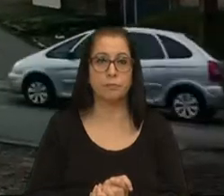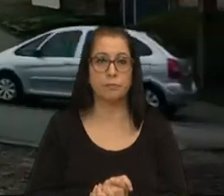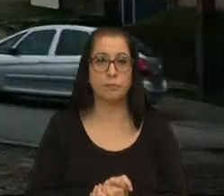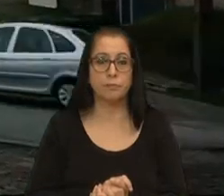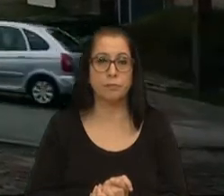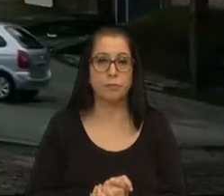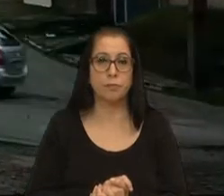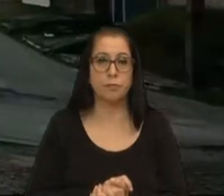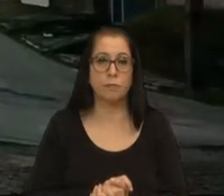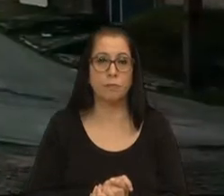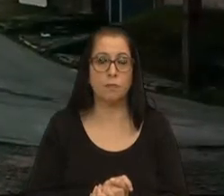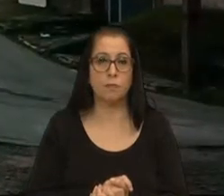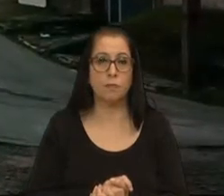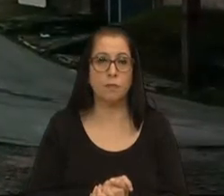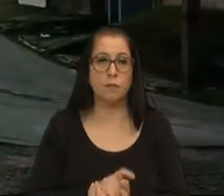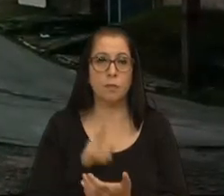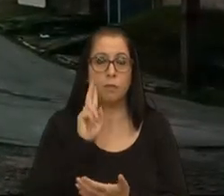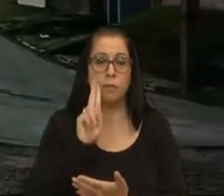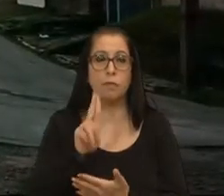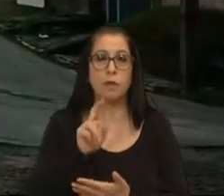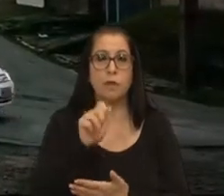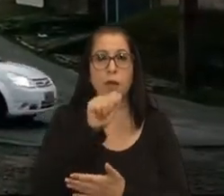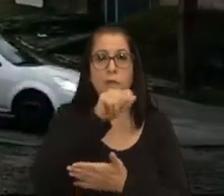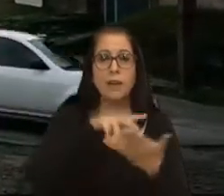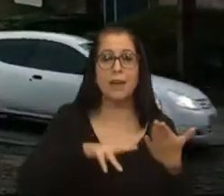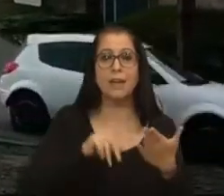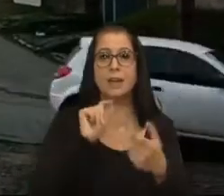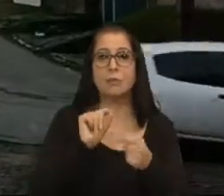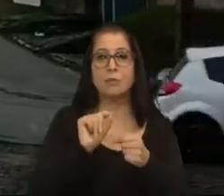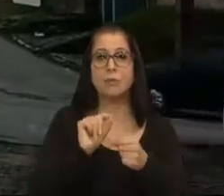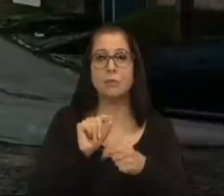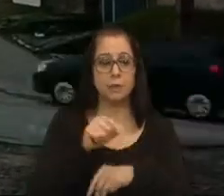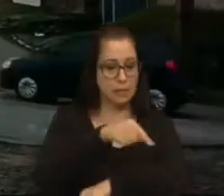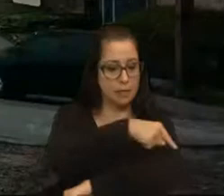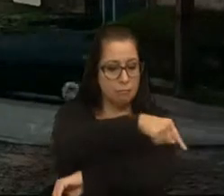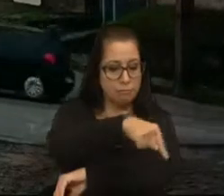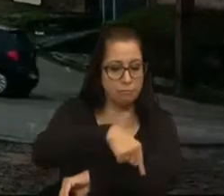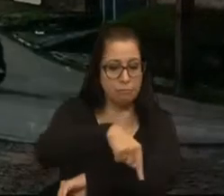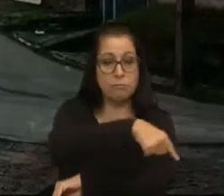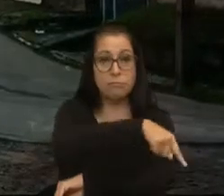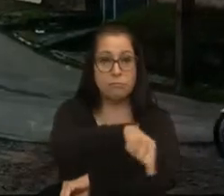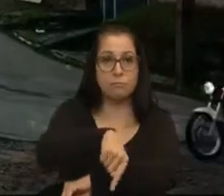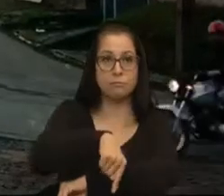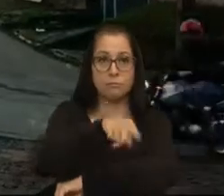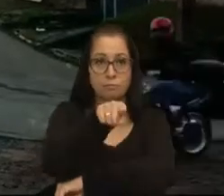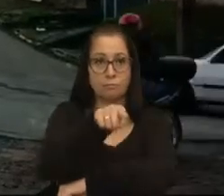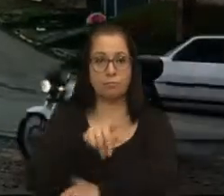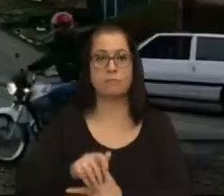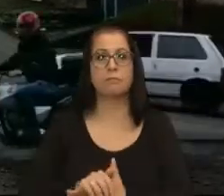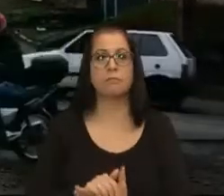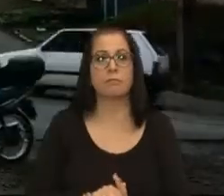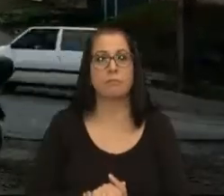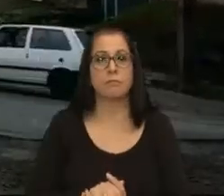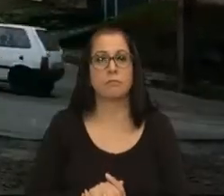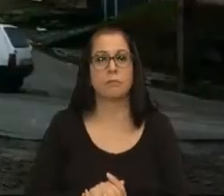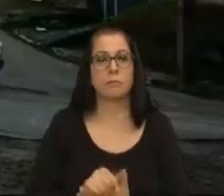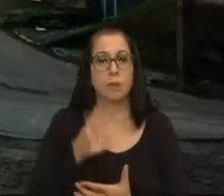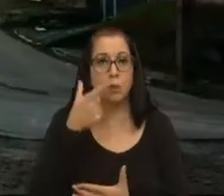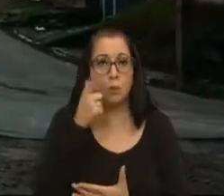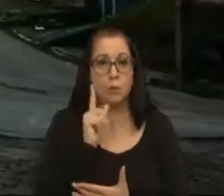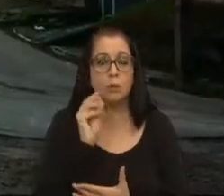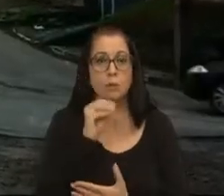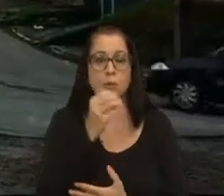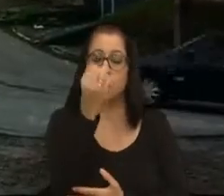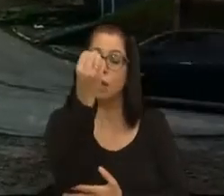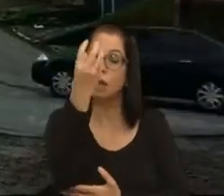para ver, avaliar essa situação nesse trevo aí, para que conseguimos colocar a